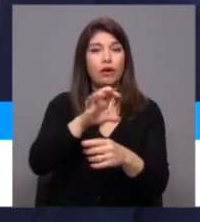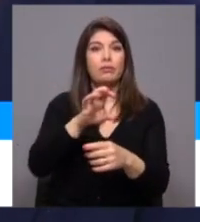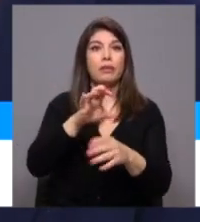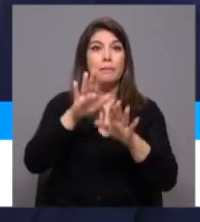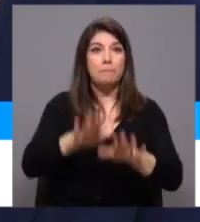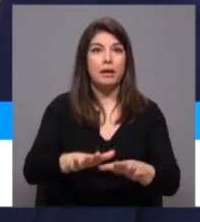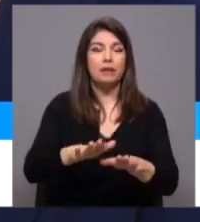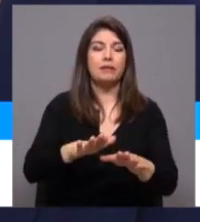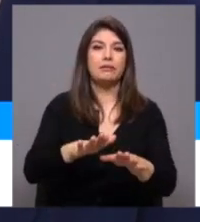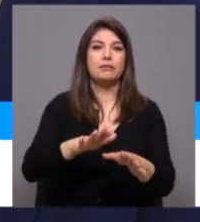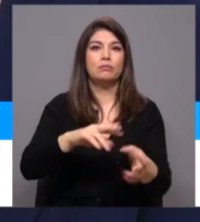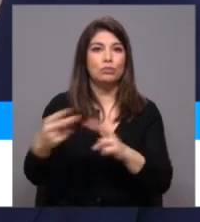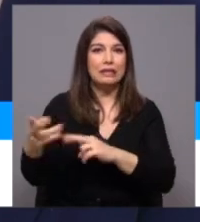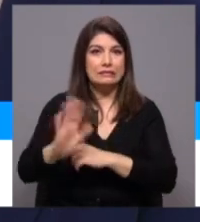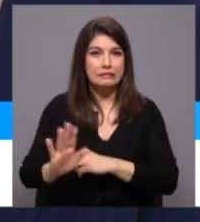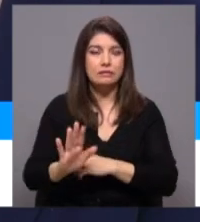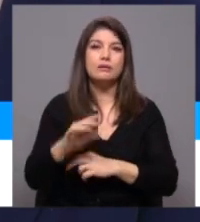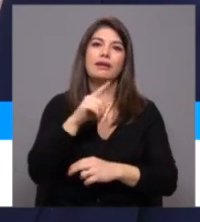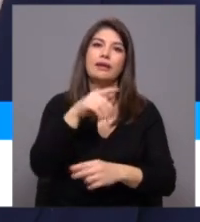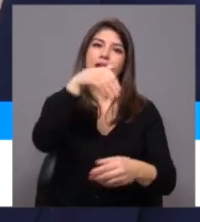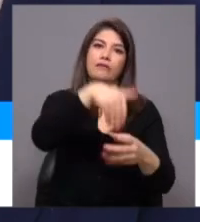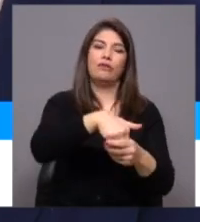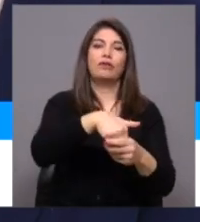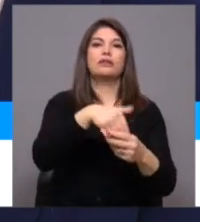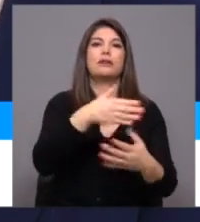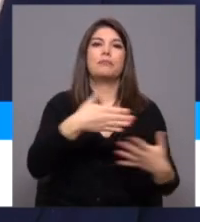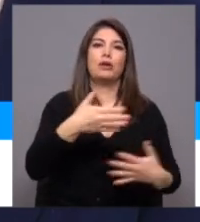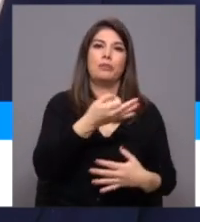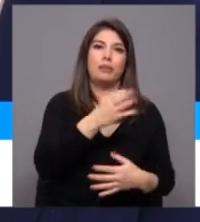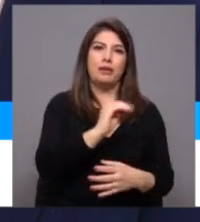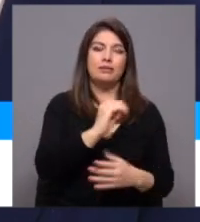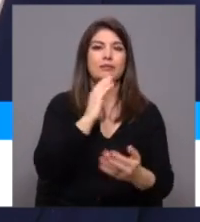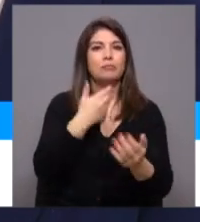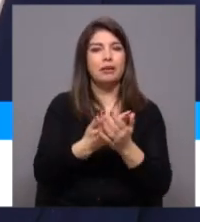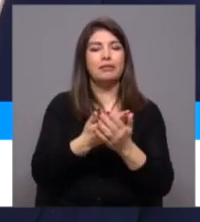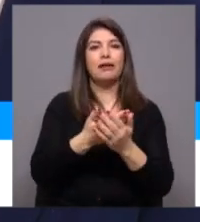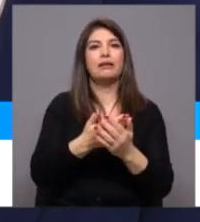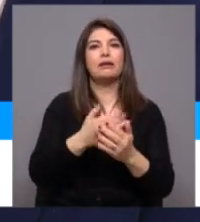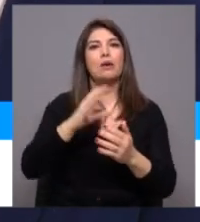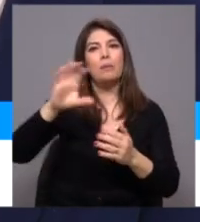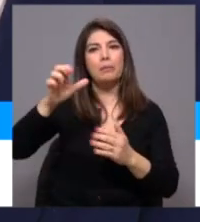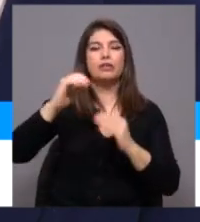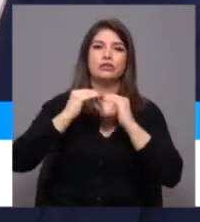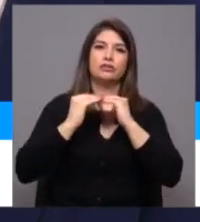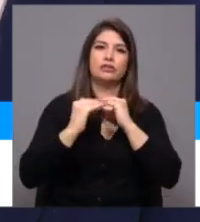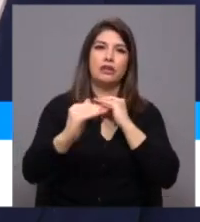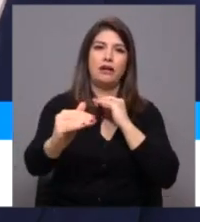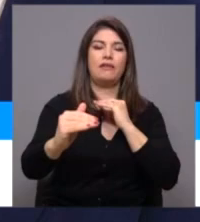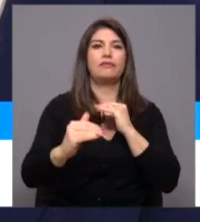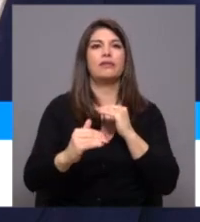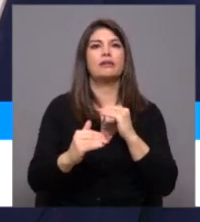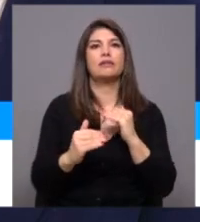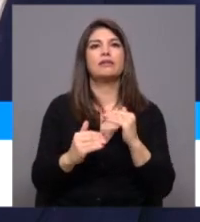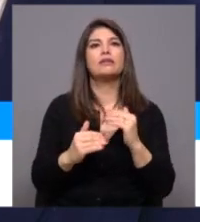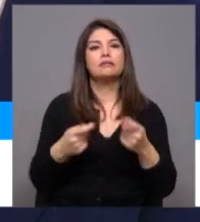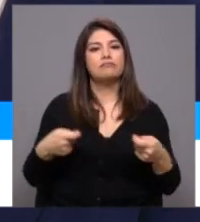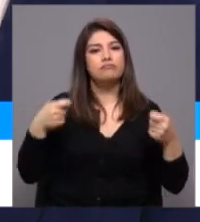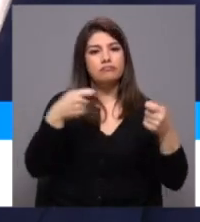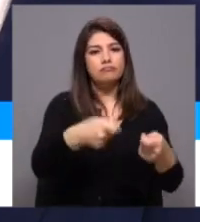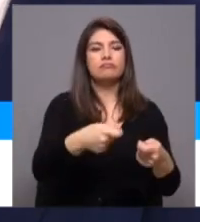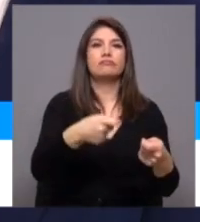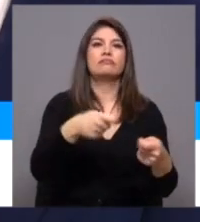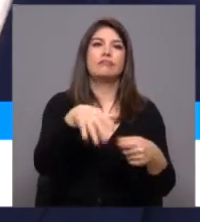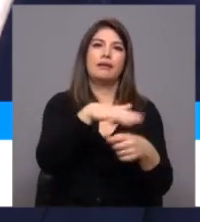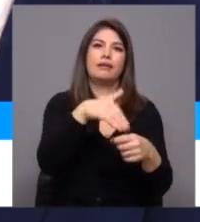com uma maioria do Partido Socialista que dê estabilidade ao país, que permita executar a Lei de Basso de Saúde, que nos permita continuar a reforçar o não conta com o Bloco de